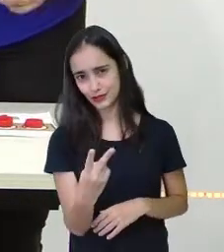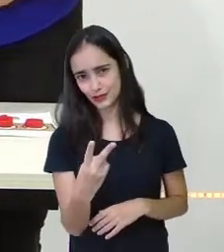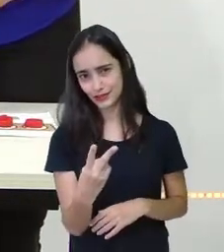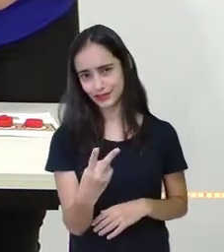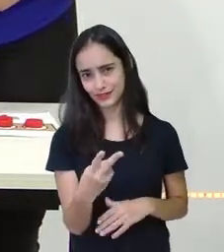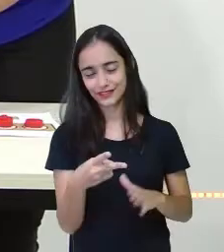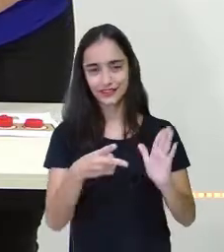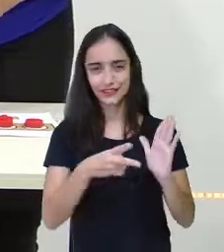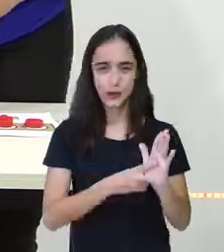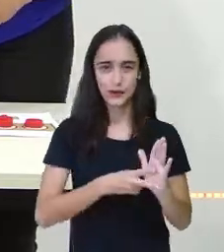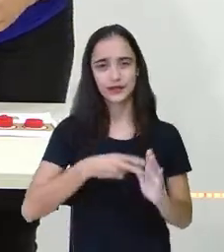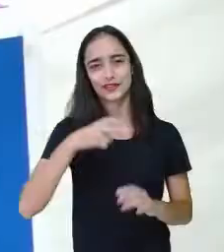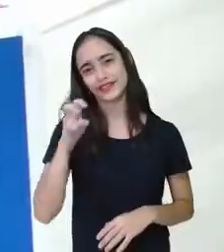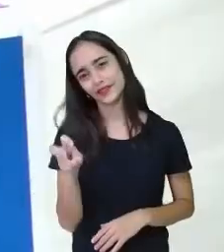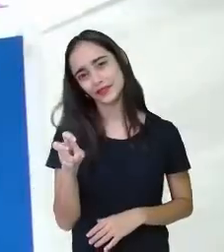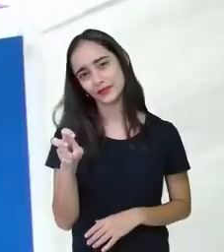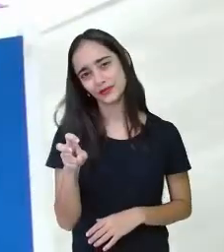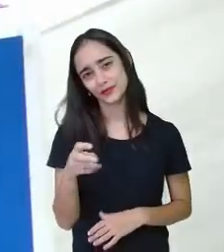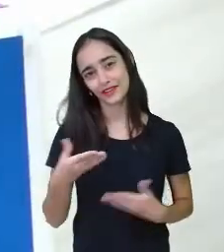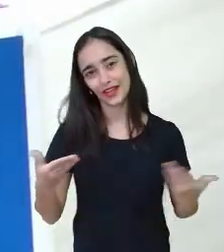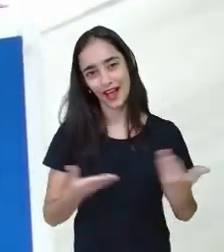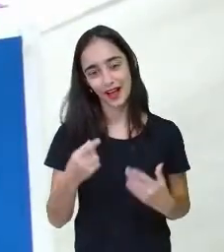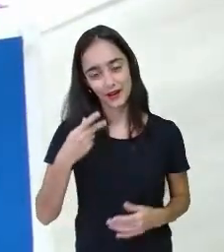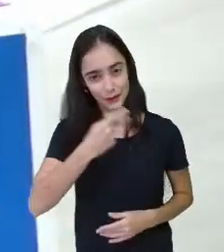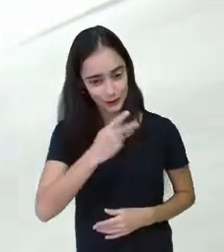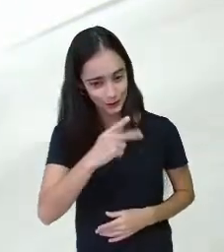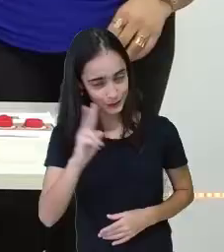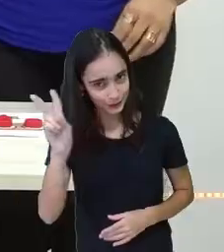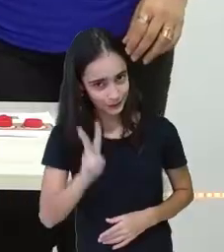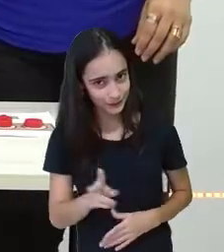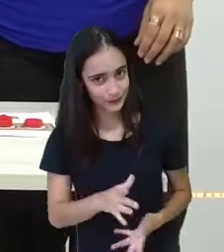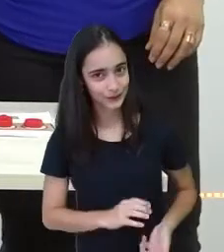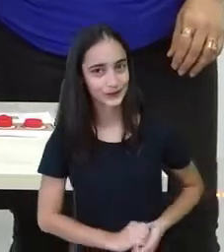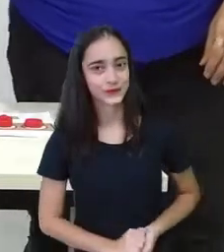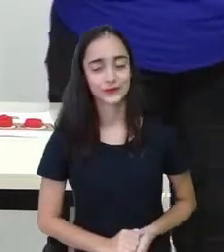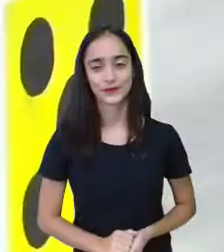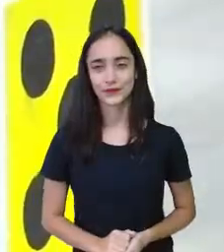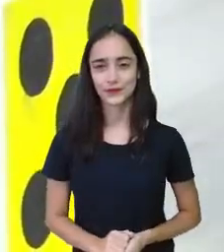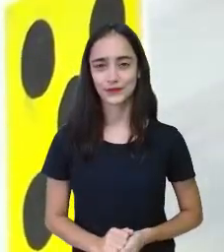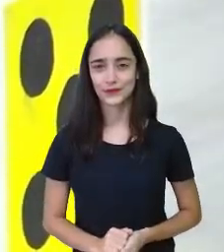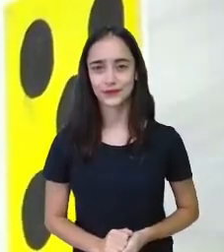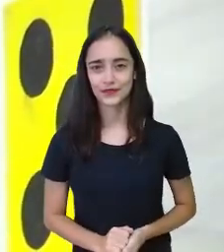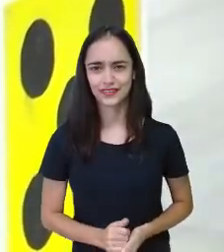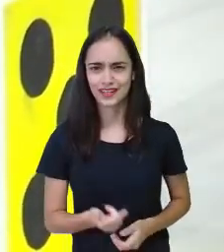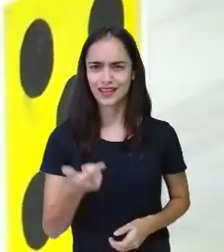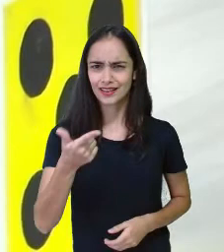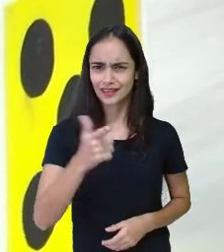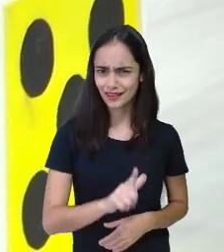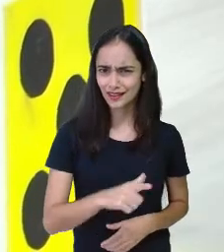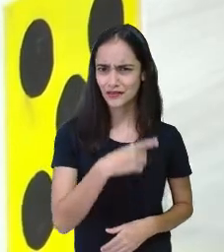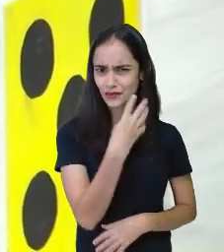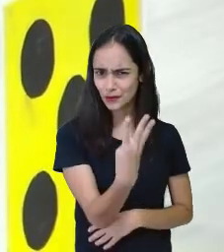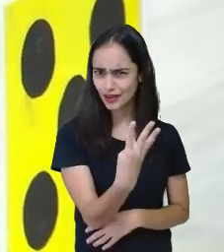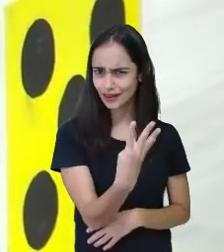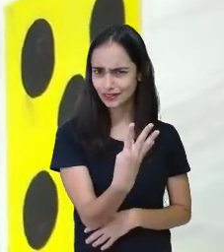5. 5, olha aí. Sua sua Agora eu vou na minha vez, tá? De novo, 4.